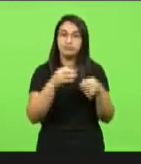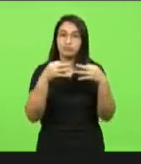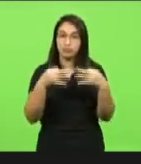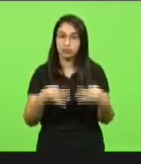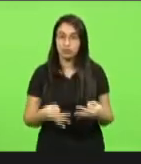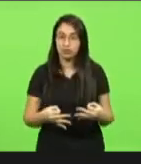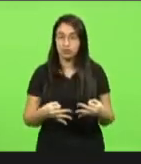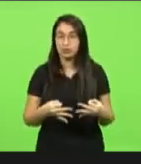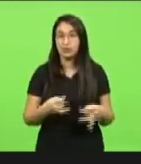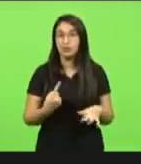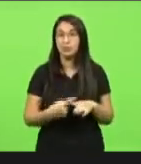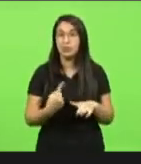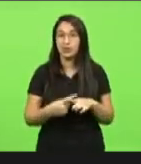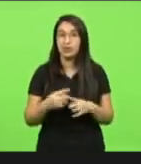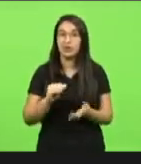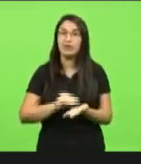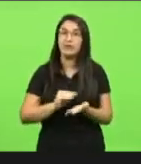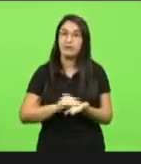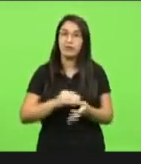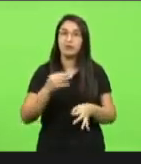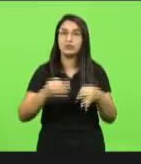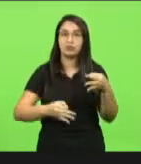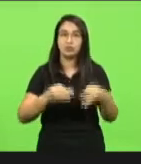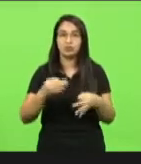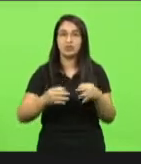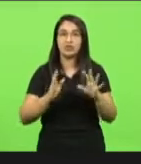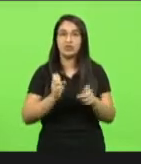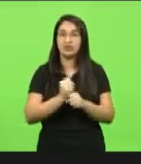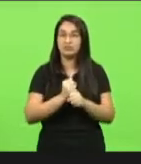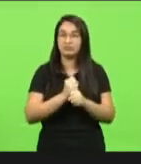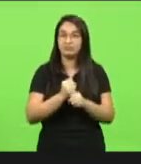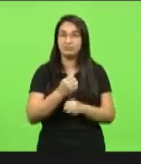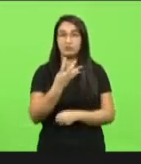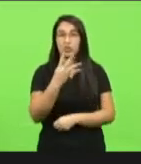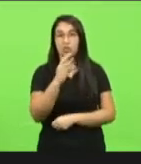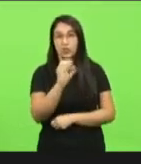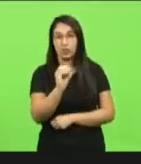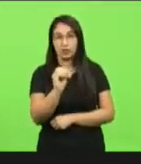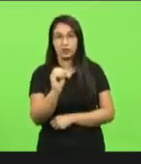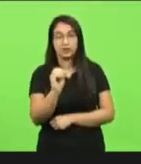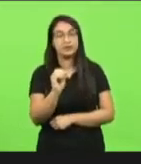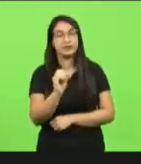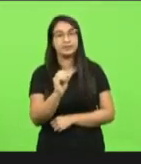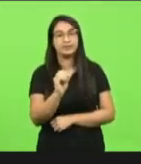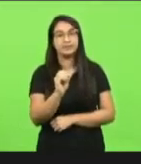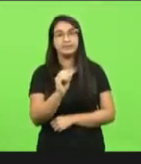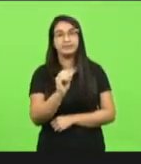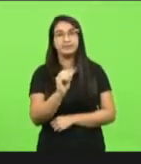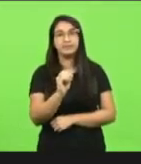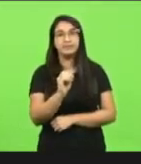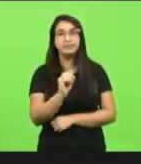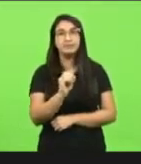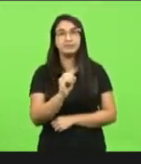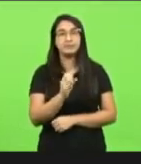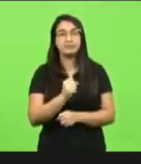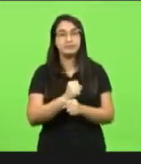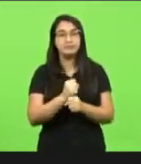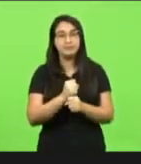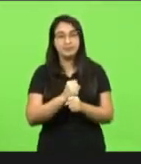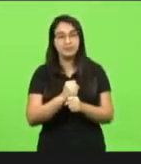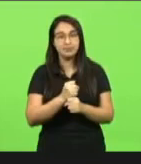injustiça que vem sendo cometida há mais de 30, 40 anos ali a forma em que vão ser escolhidos como é feito a progressão